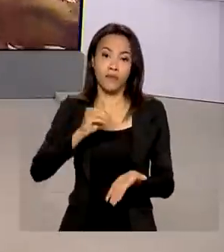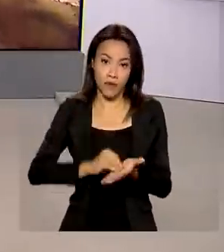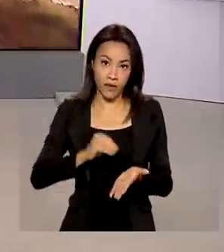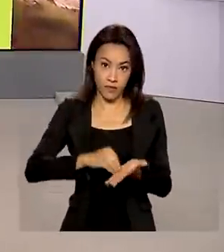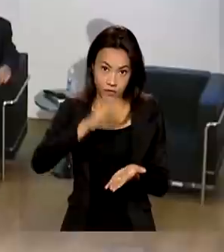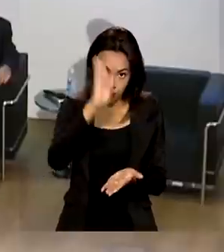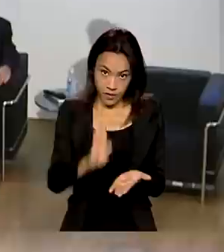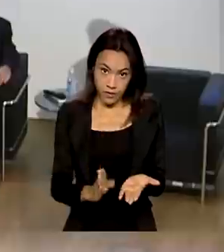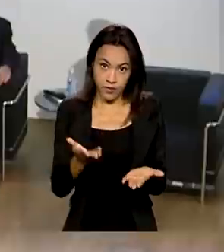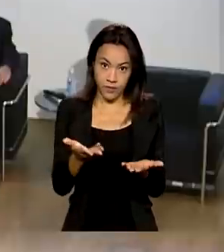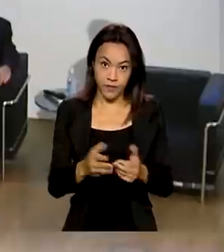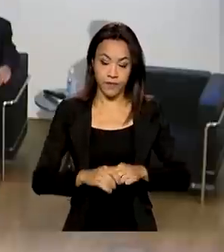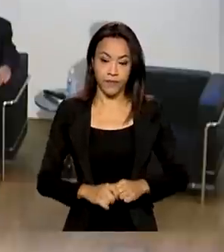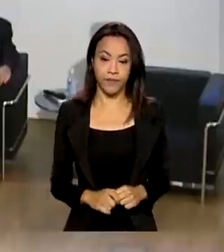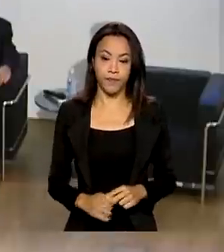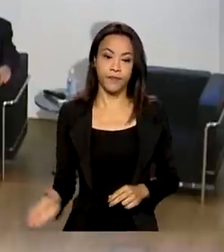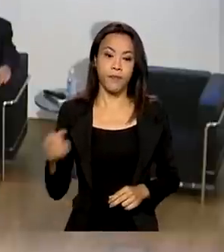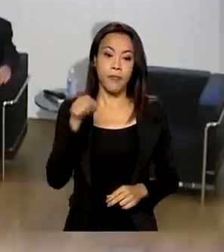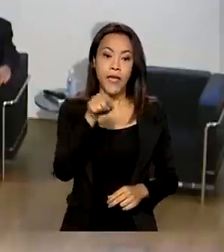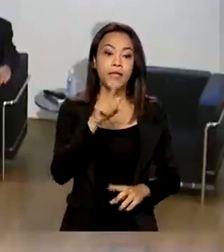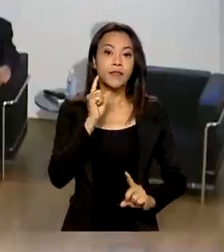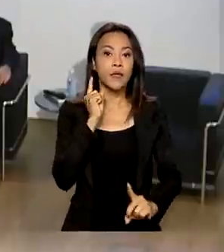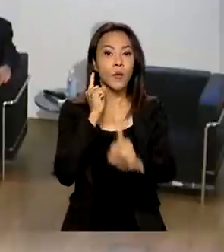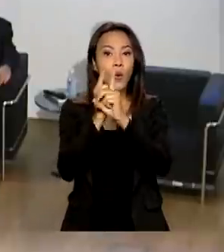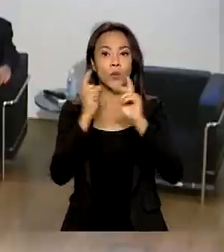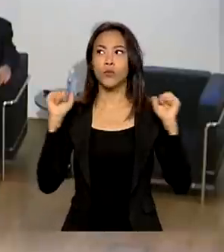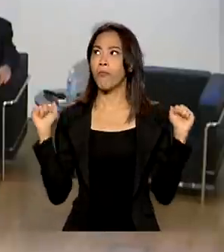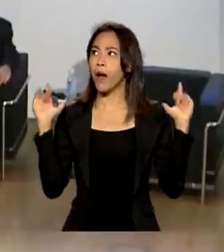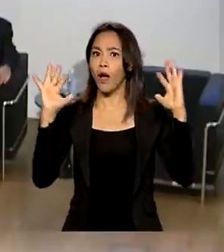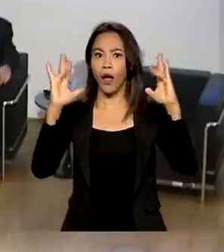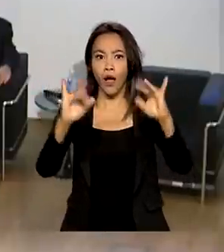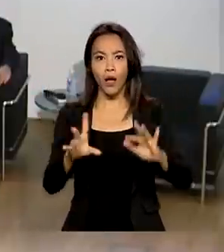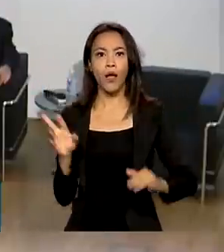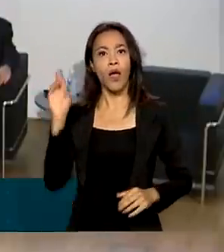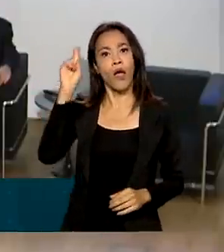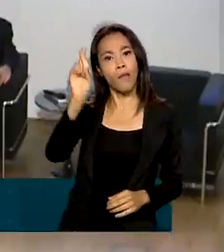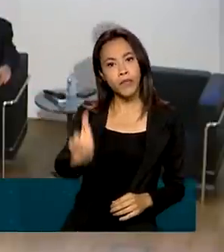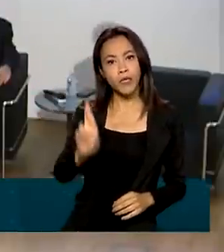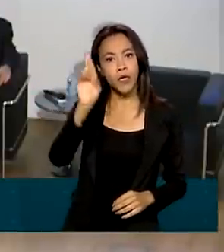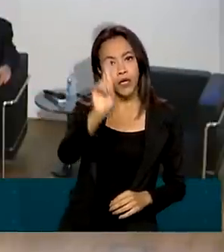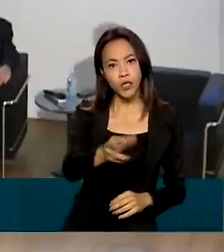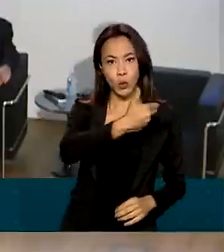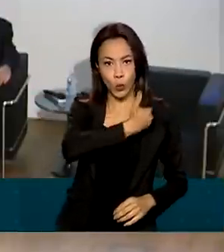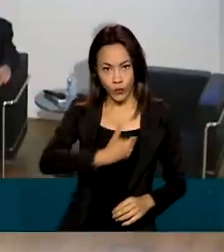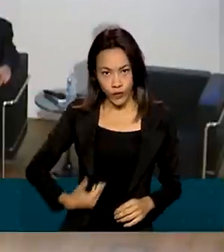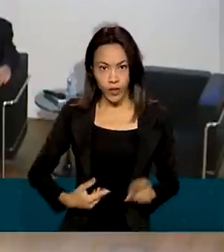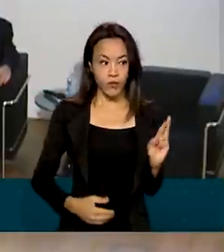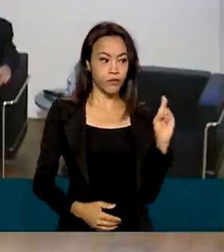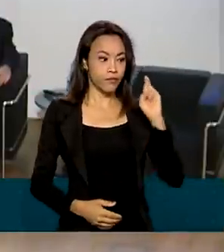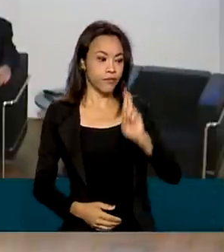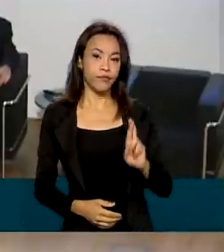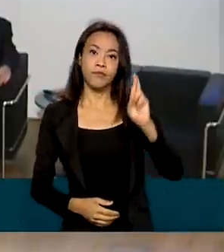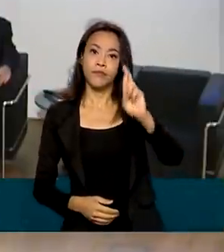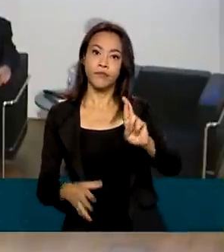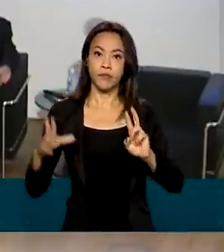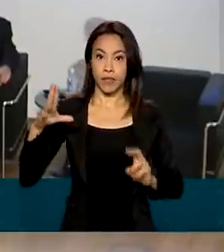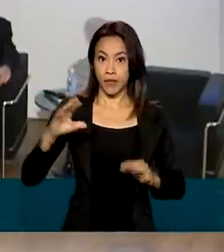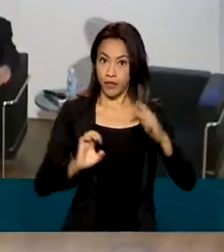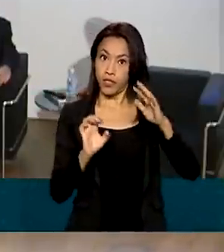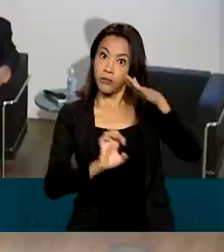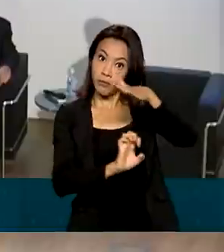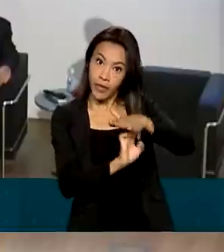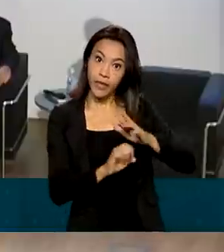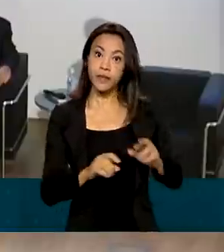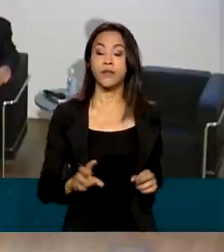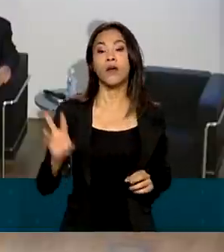O encontro reuniu representantes do governo, gestores privados, acadêmicos e especialistas do